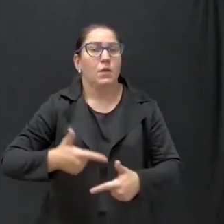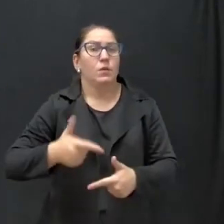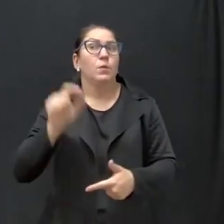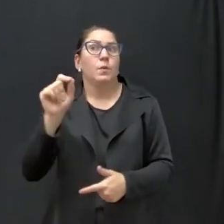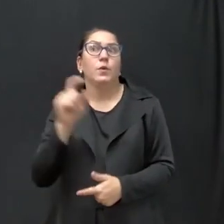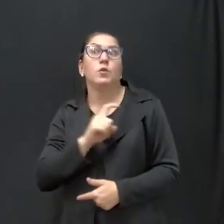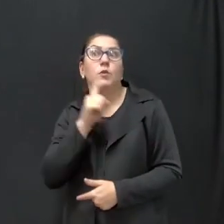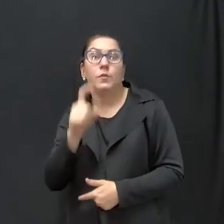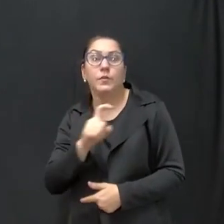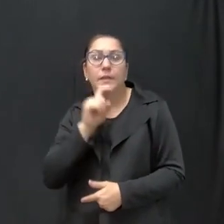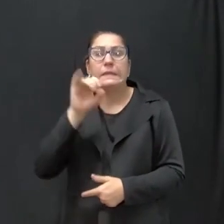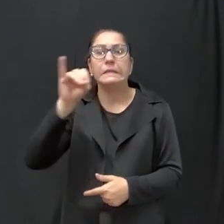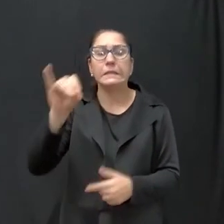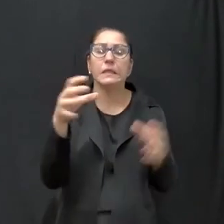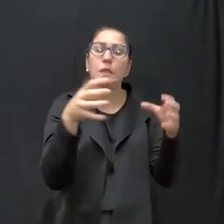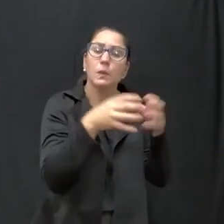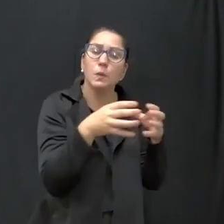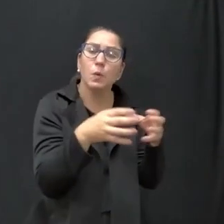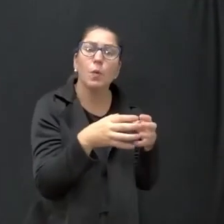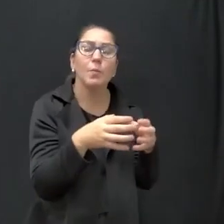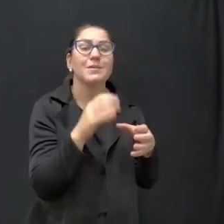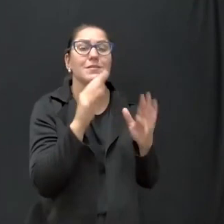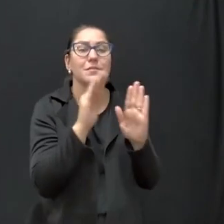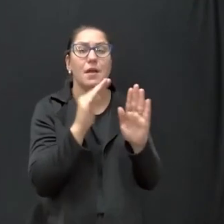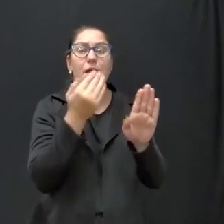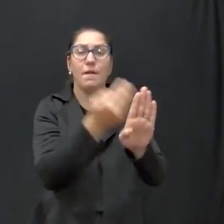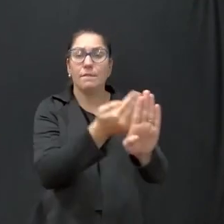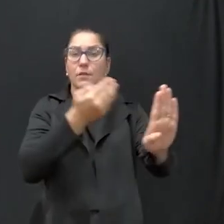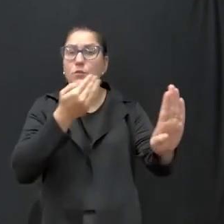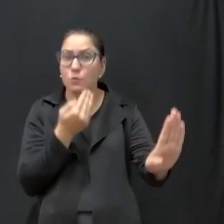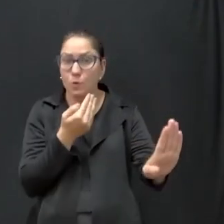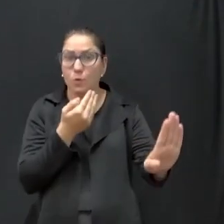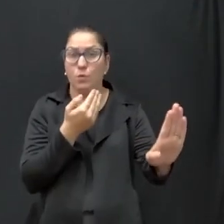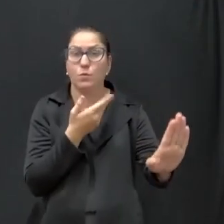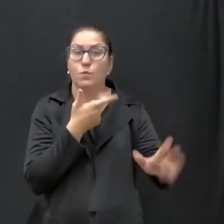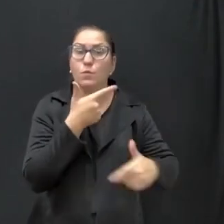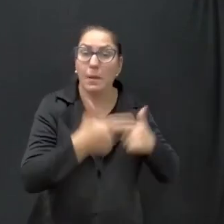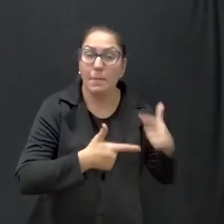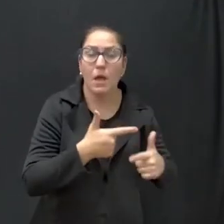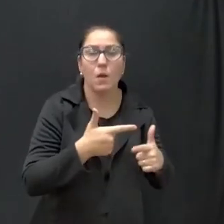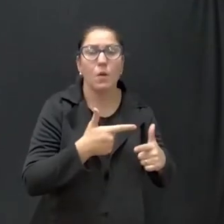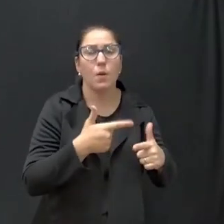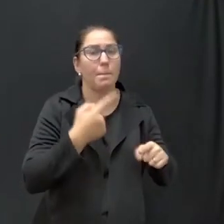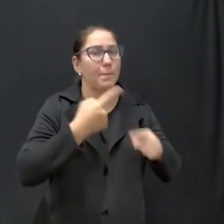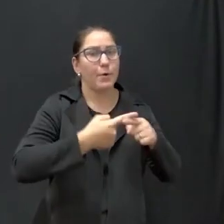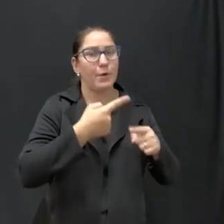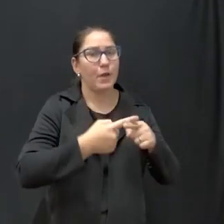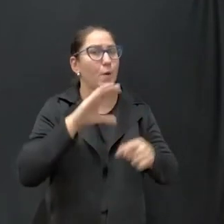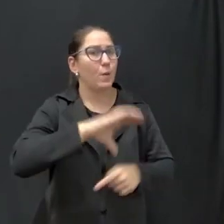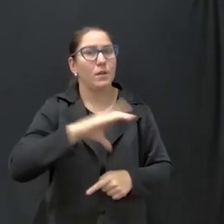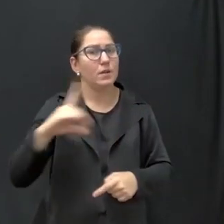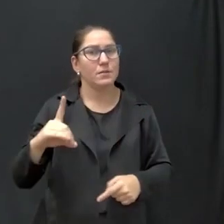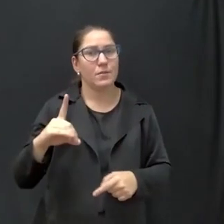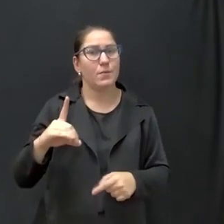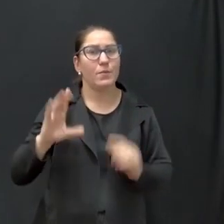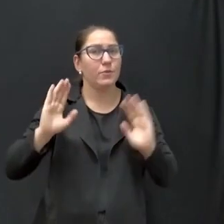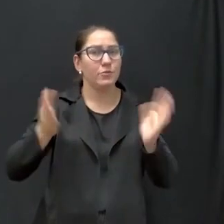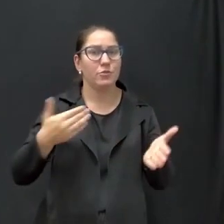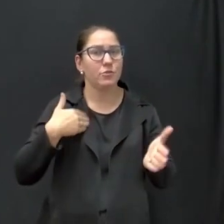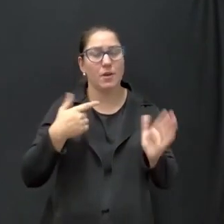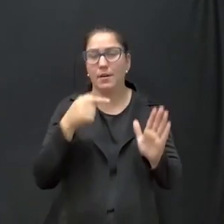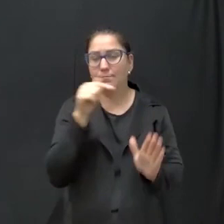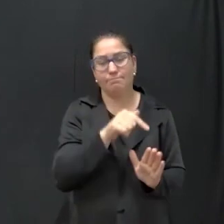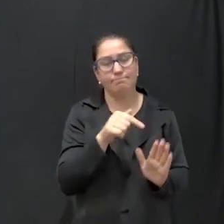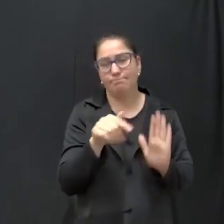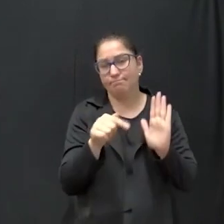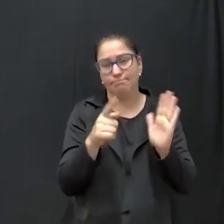dúvida. Se a equipe da ESMED, ao se afastar do exercício, simplesmente por estarem na coordenação, se encaixa neste ponto aqui.